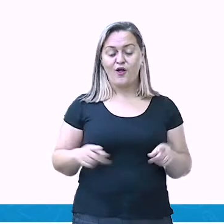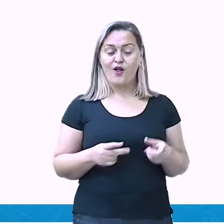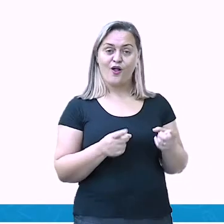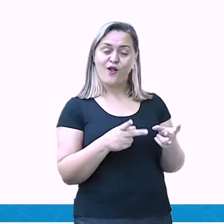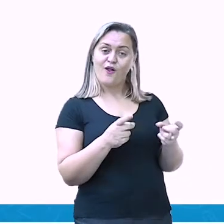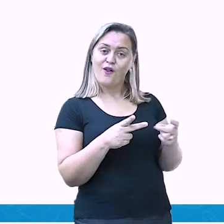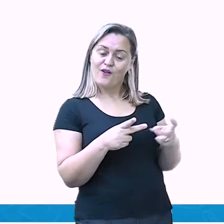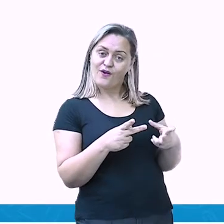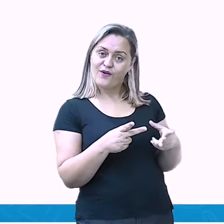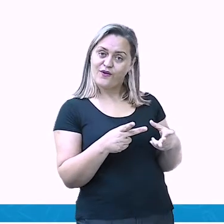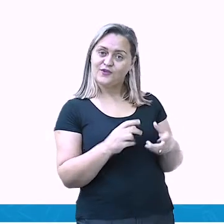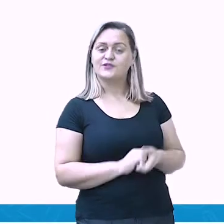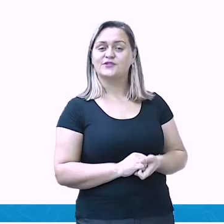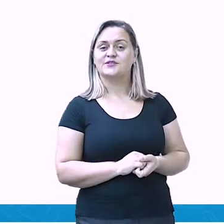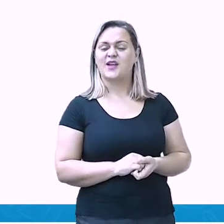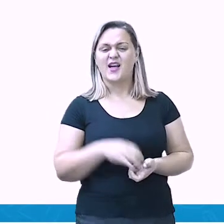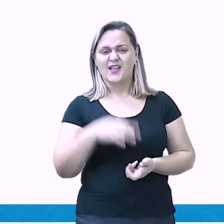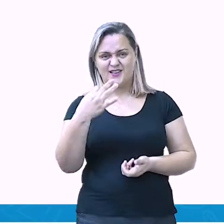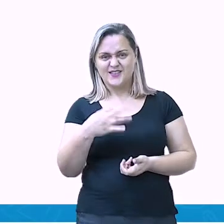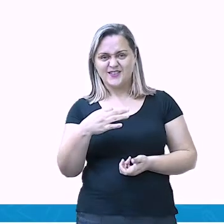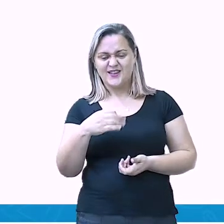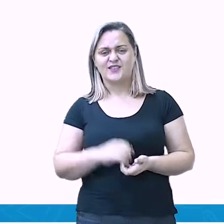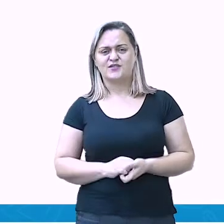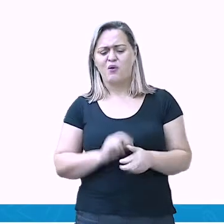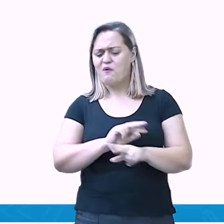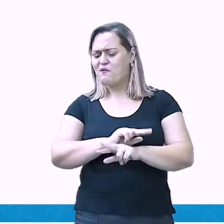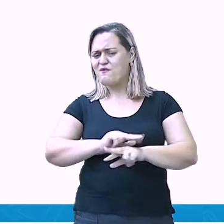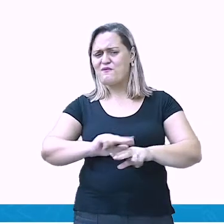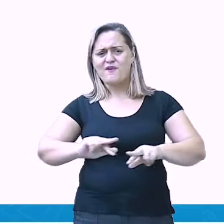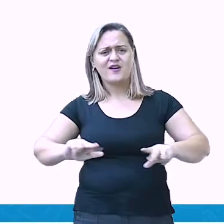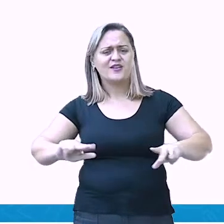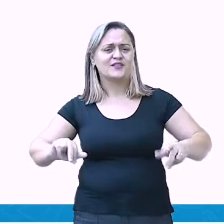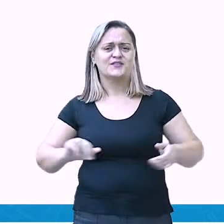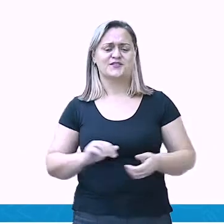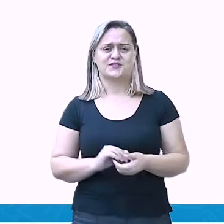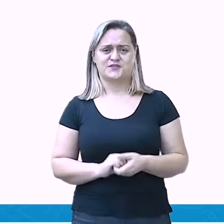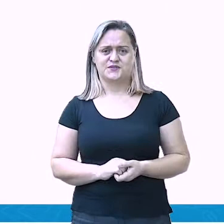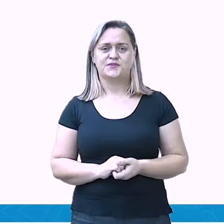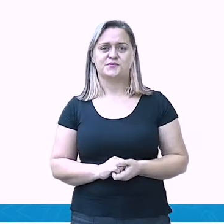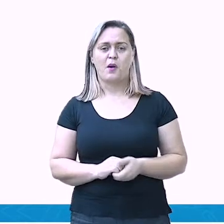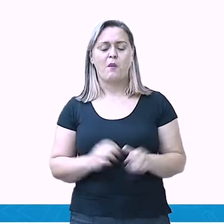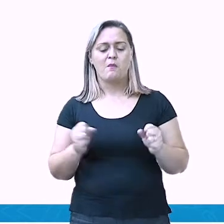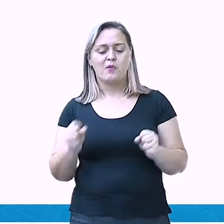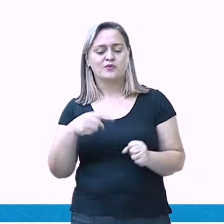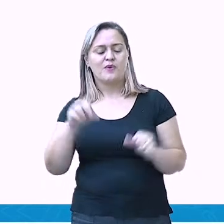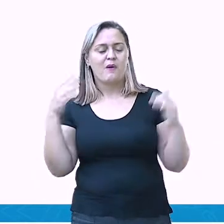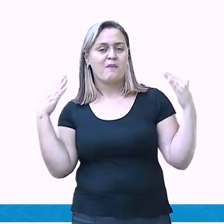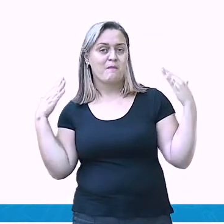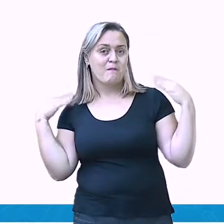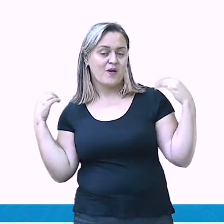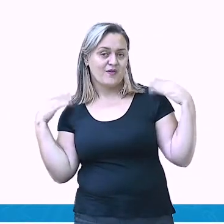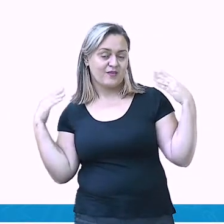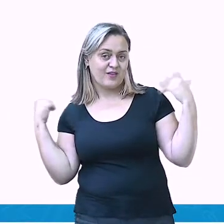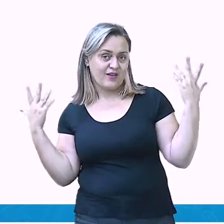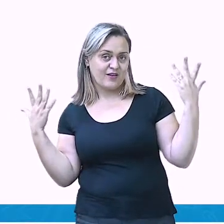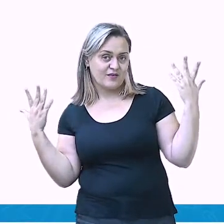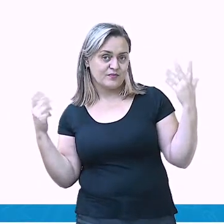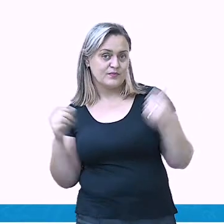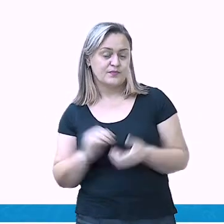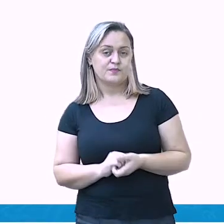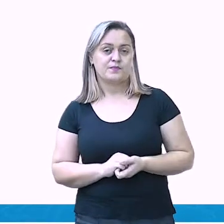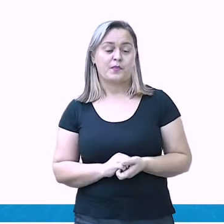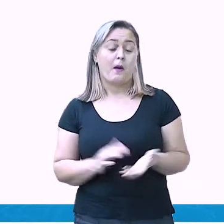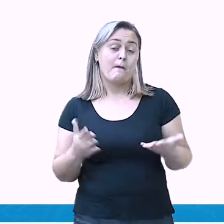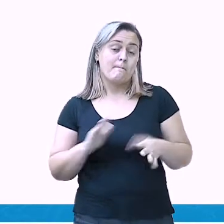não é mesmo? Boliche, dentre outras. Isso quando nós estamos em época de ficar saindo de